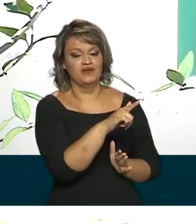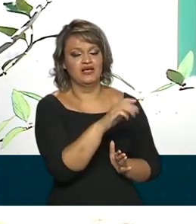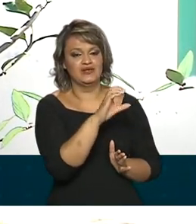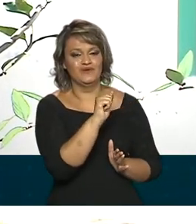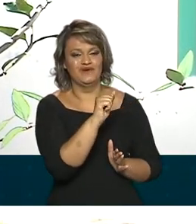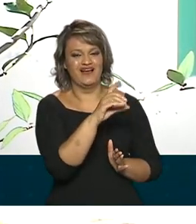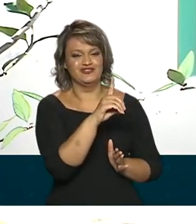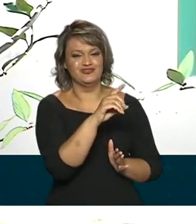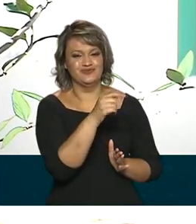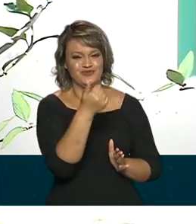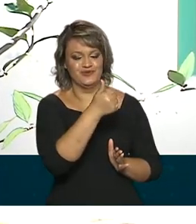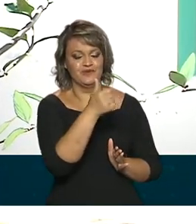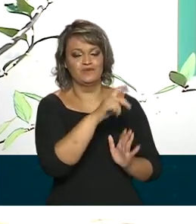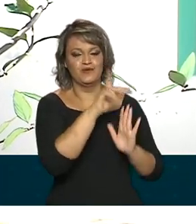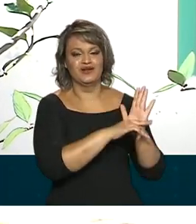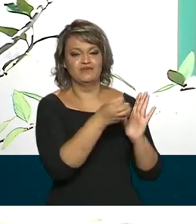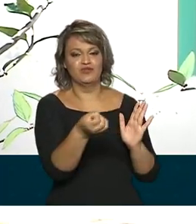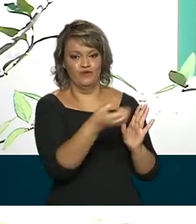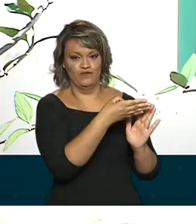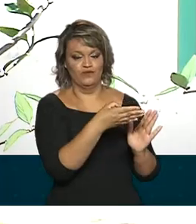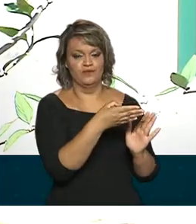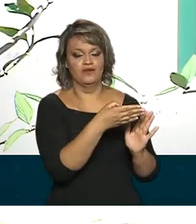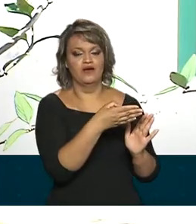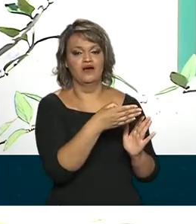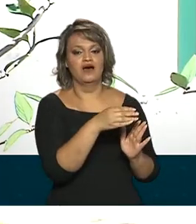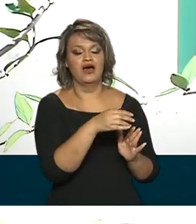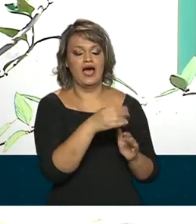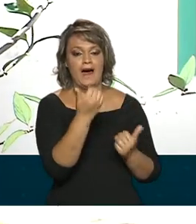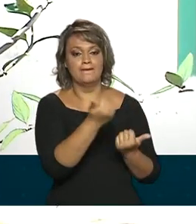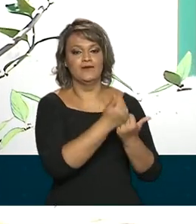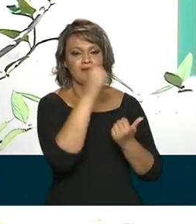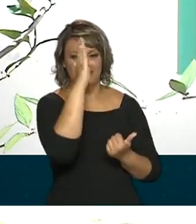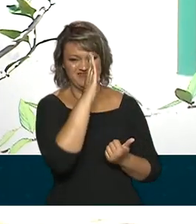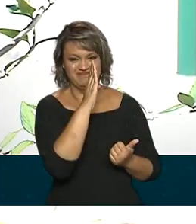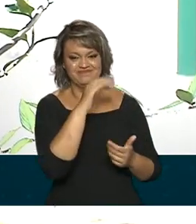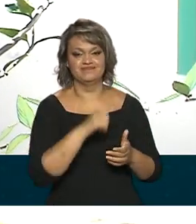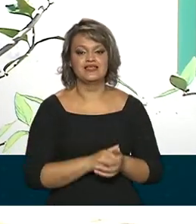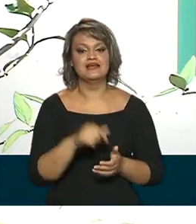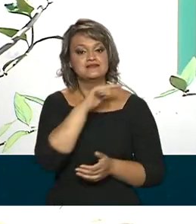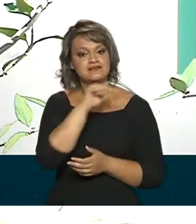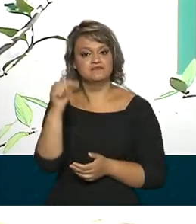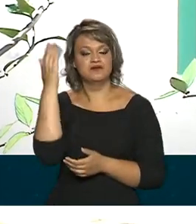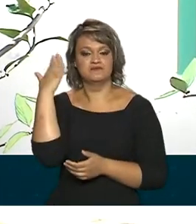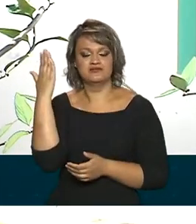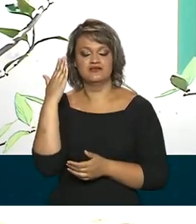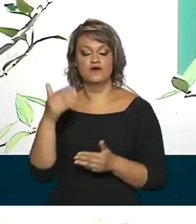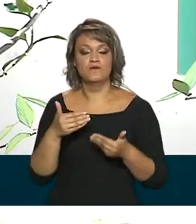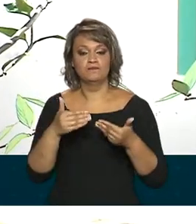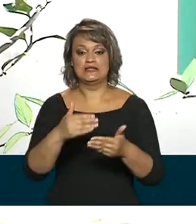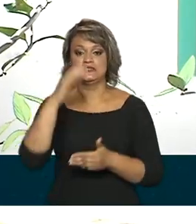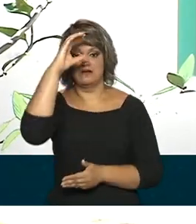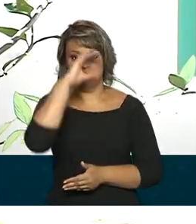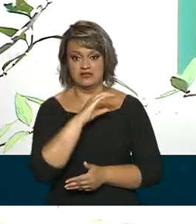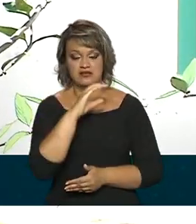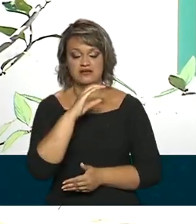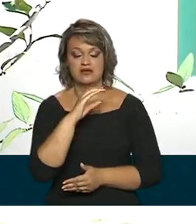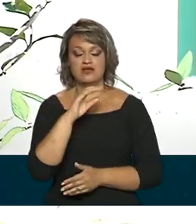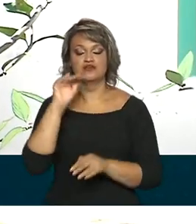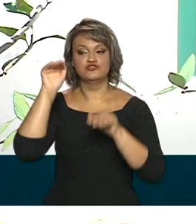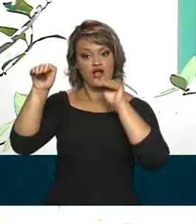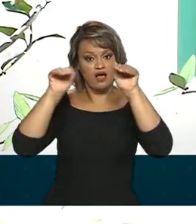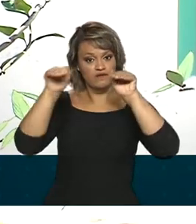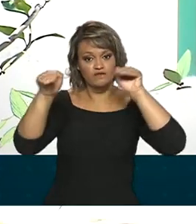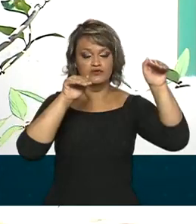Único do Governo Federal, para o novo programa social do governo, que é o Auxílio Brasil. Na semana passada, o Ministério da Cidadania começou a enviar